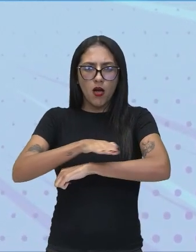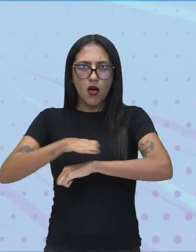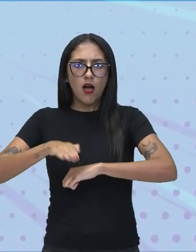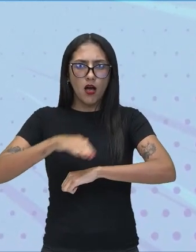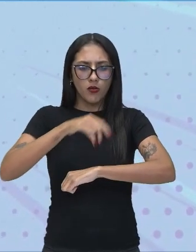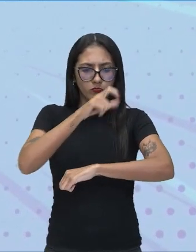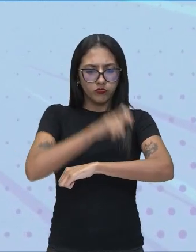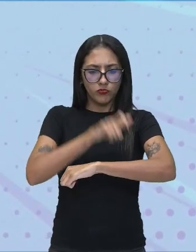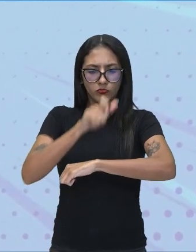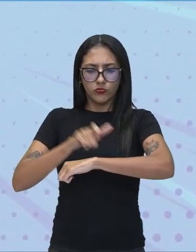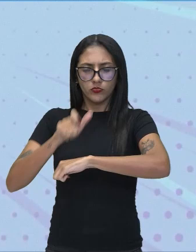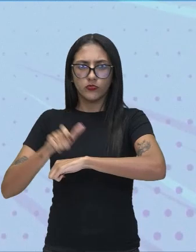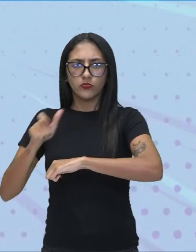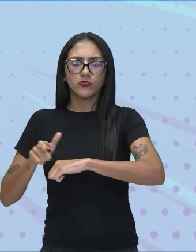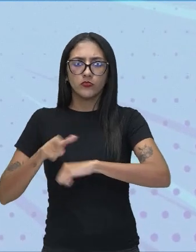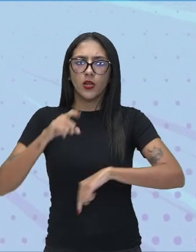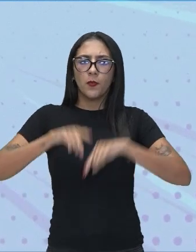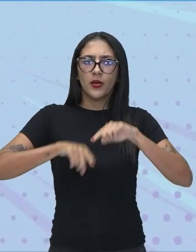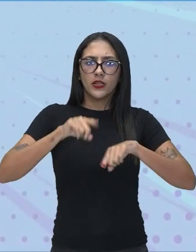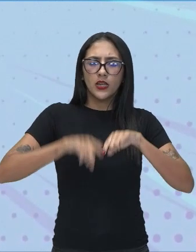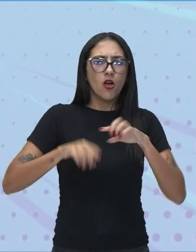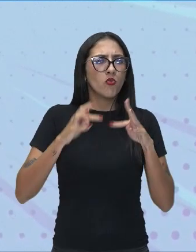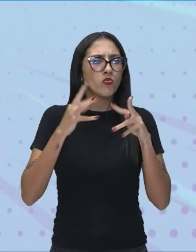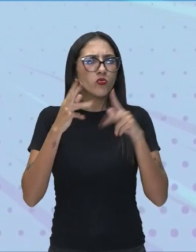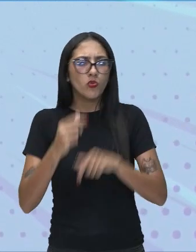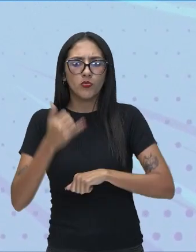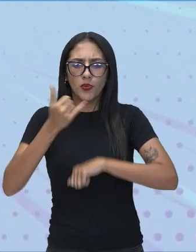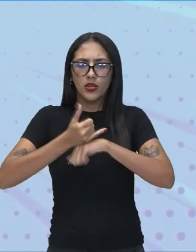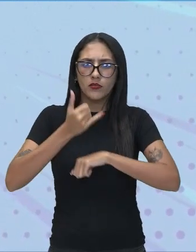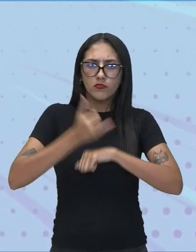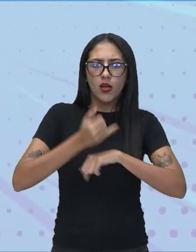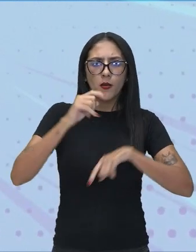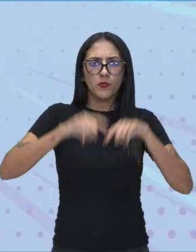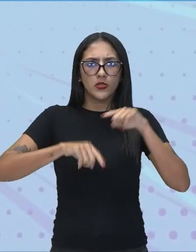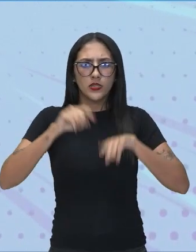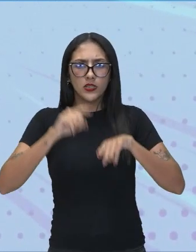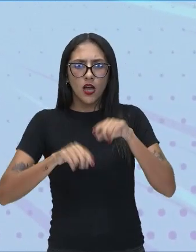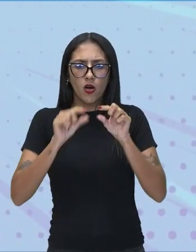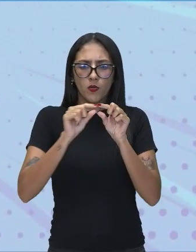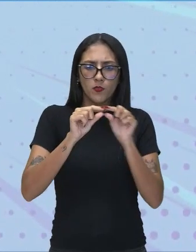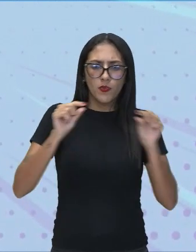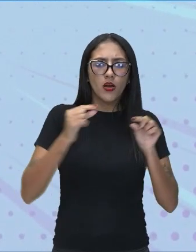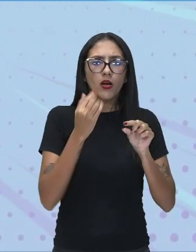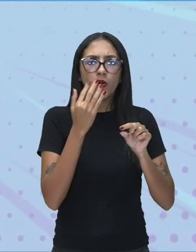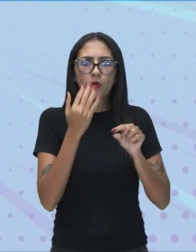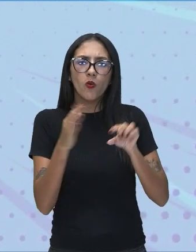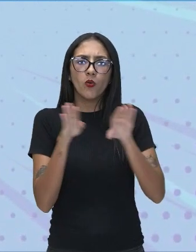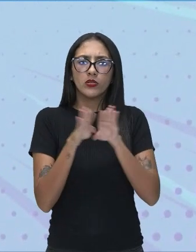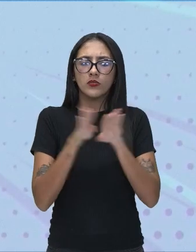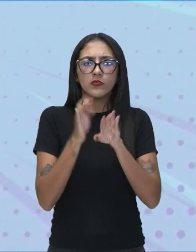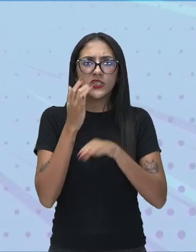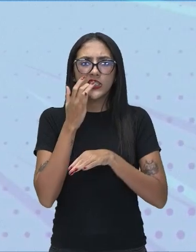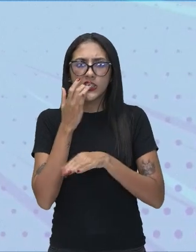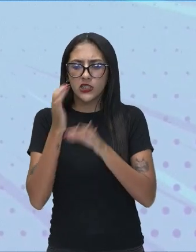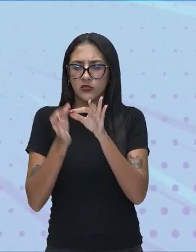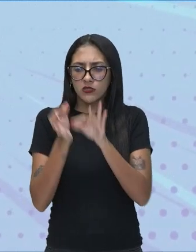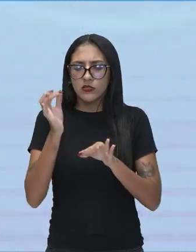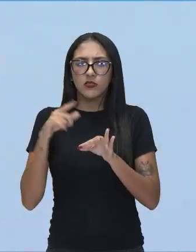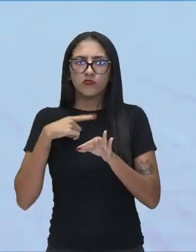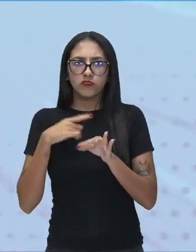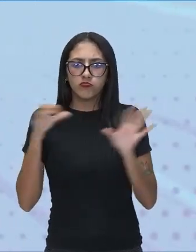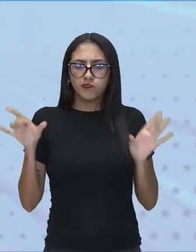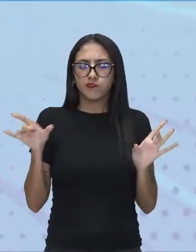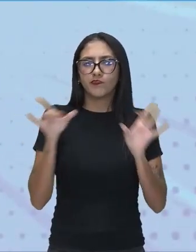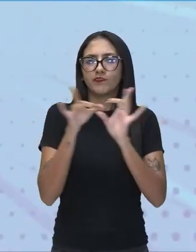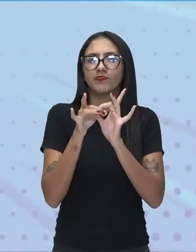as peças metálicas, de plástico e o reservatório de tinta são cuidadosamente integrados para criar a caneta final.